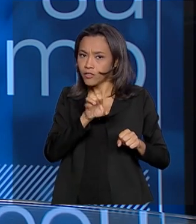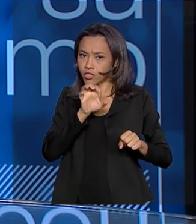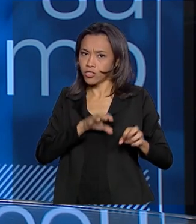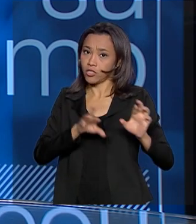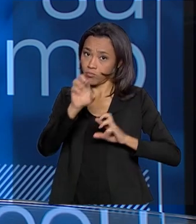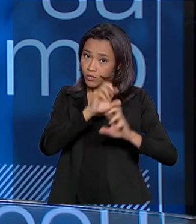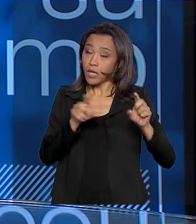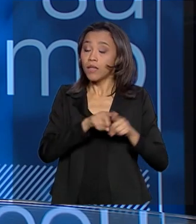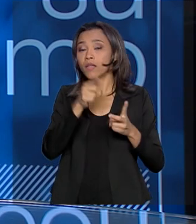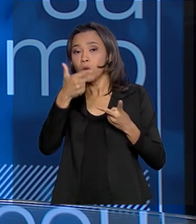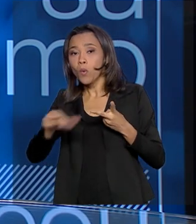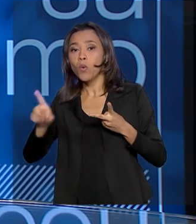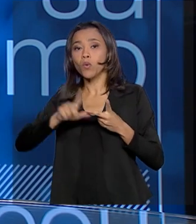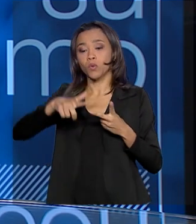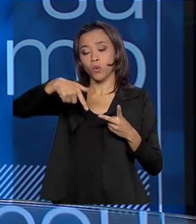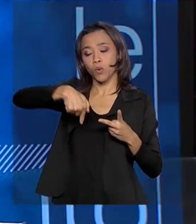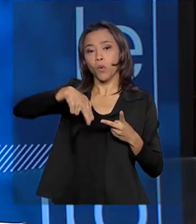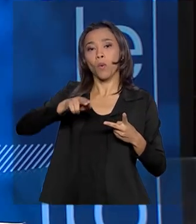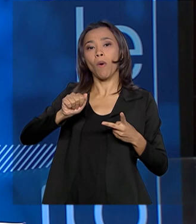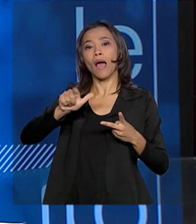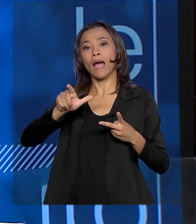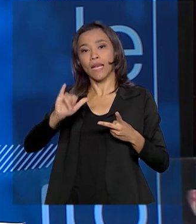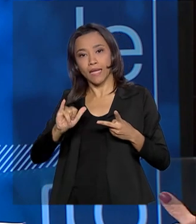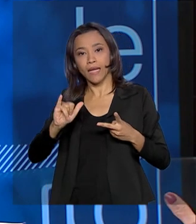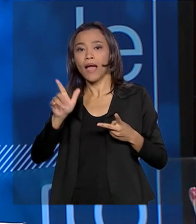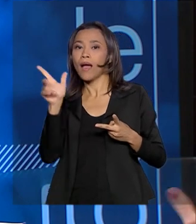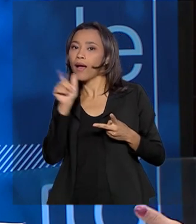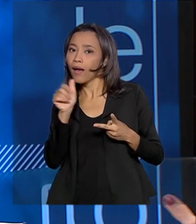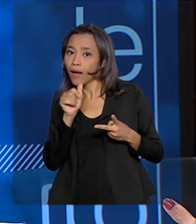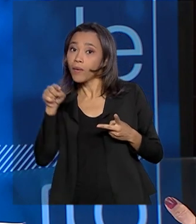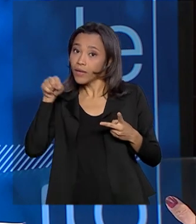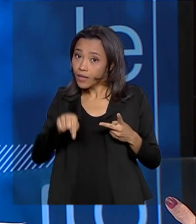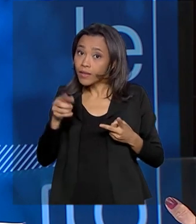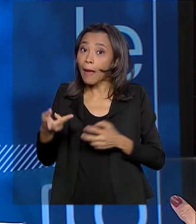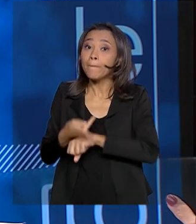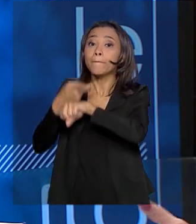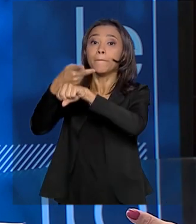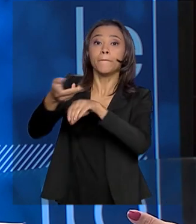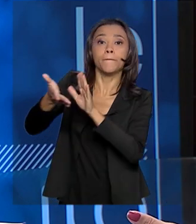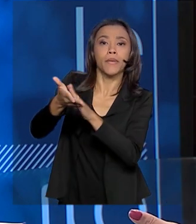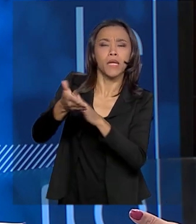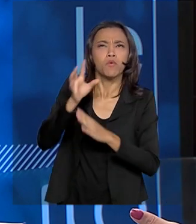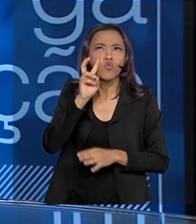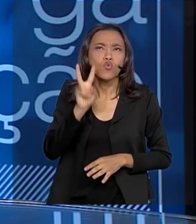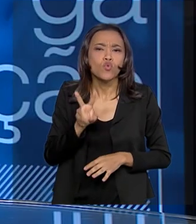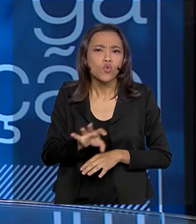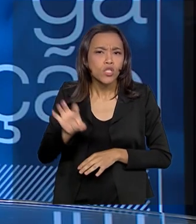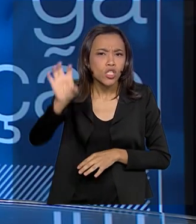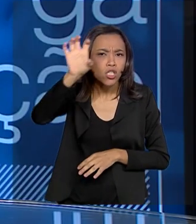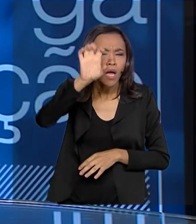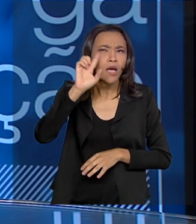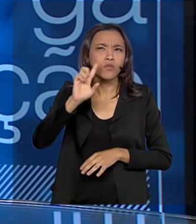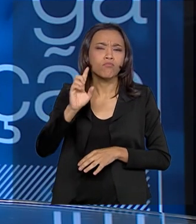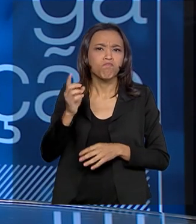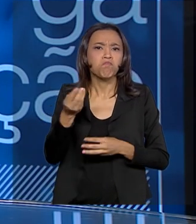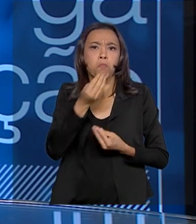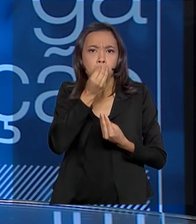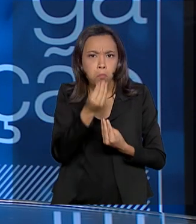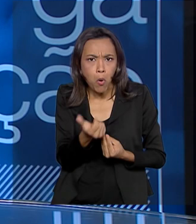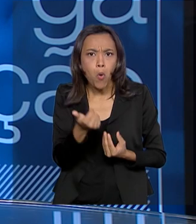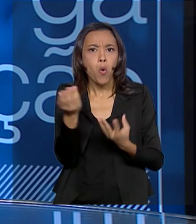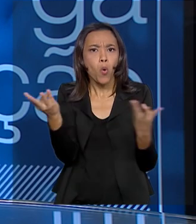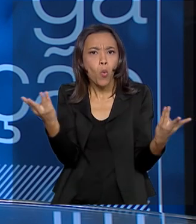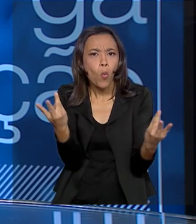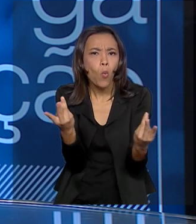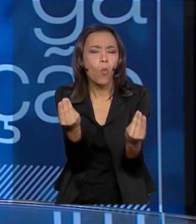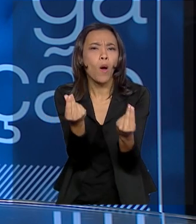que ele visa premiar aqueles que conseguem, aqueles estados que conseguem, realmente, fazer o monitoramento da qualidade de água. Então, nós